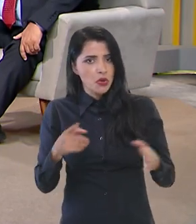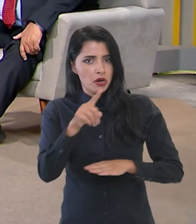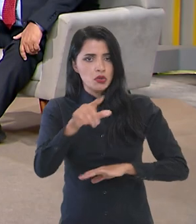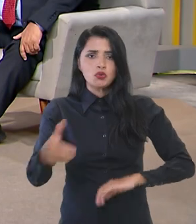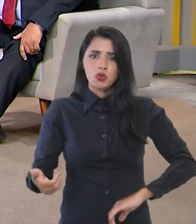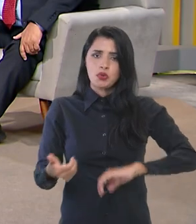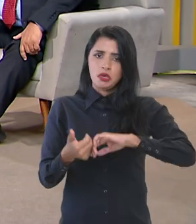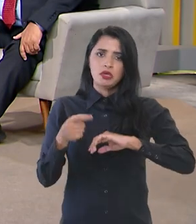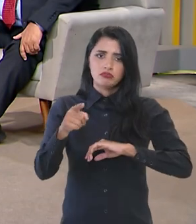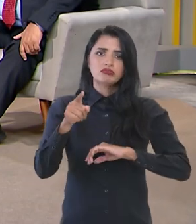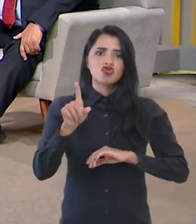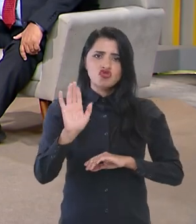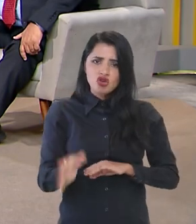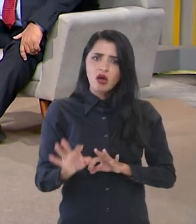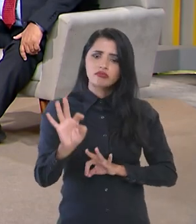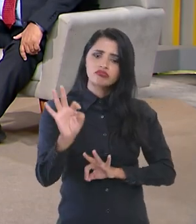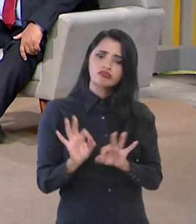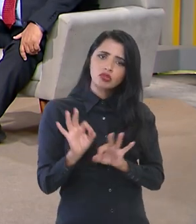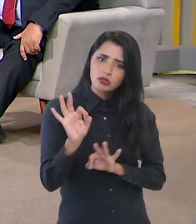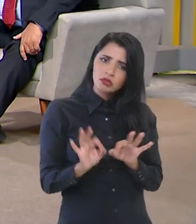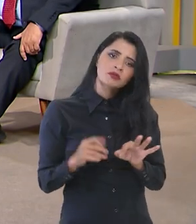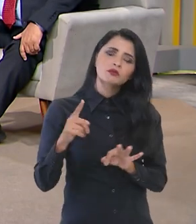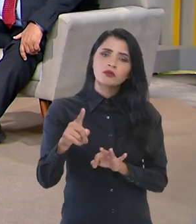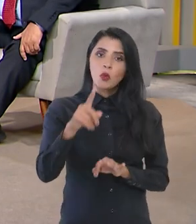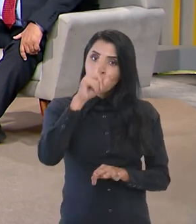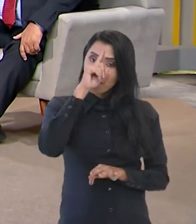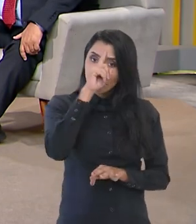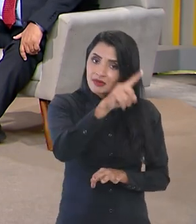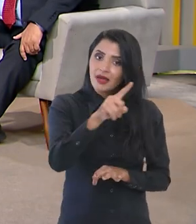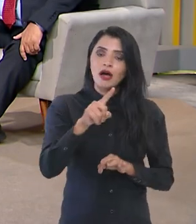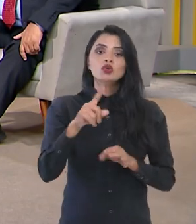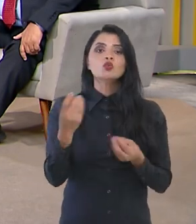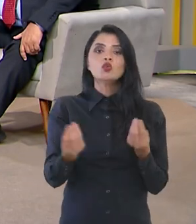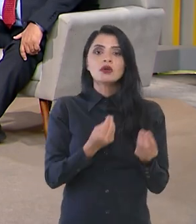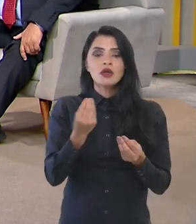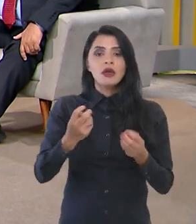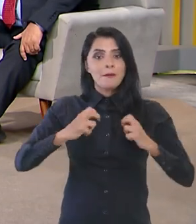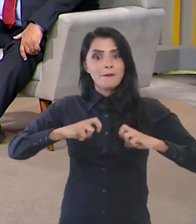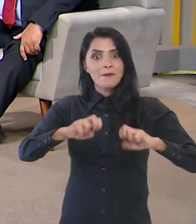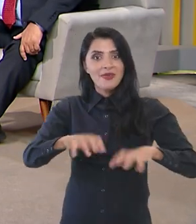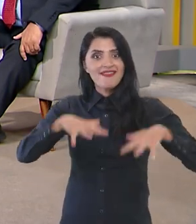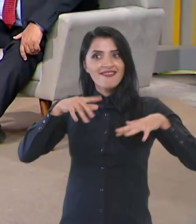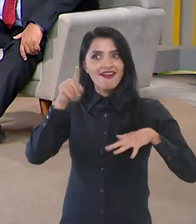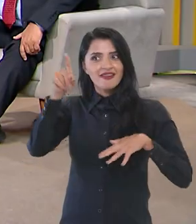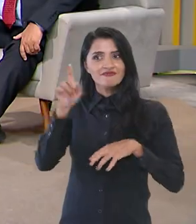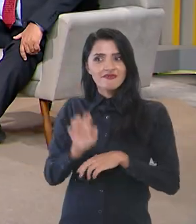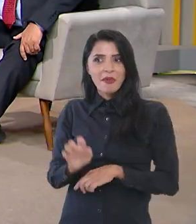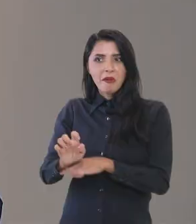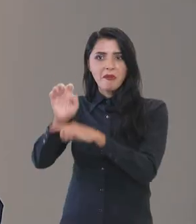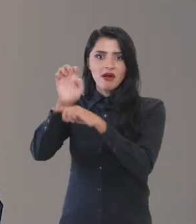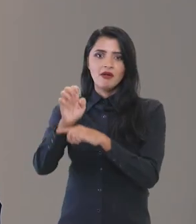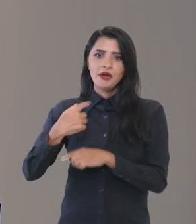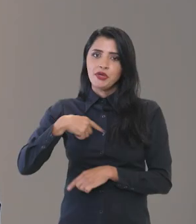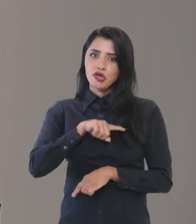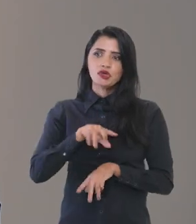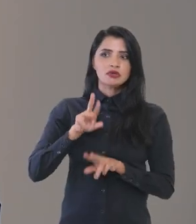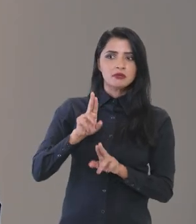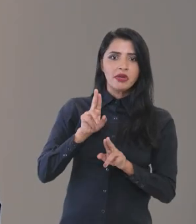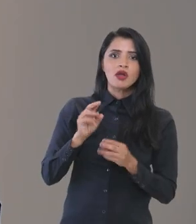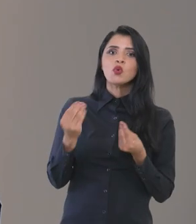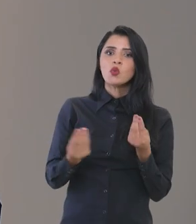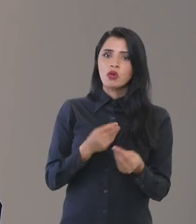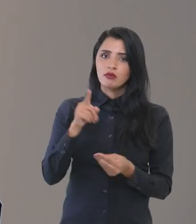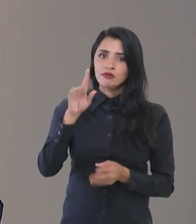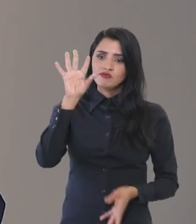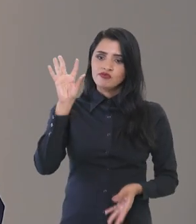recentemente no Congresso, está organizando, através dos mandatos, plenárias nos estados. E nós esperamos que isso